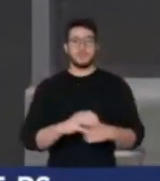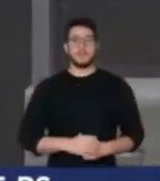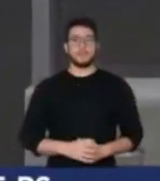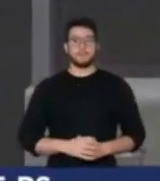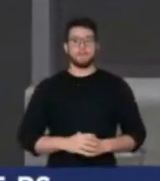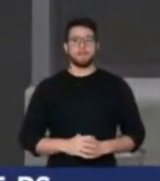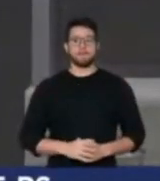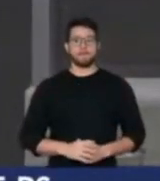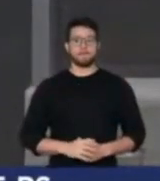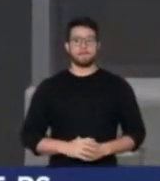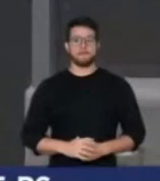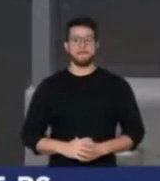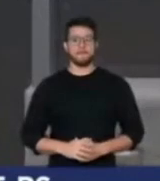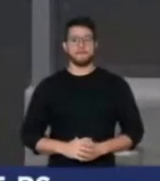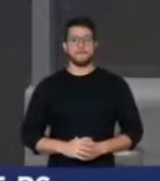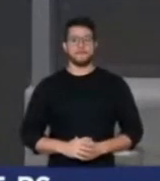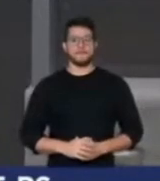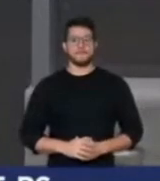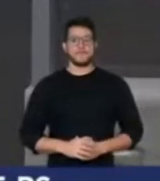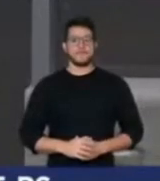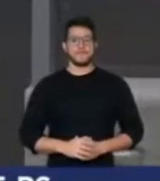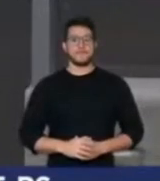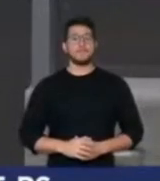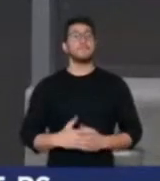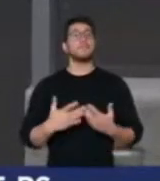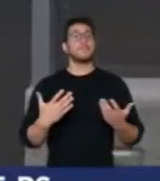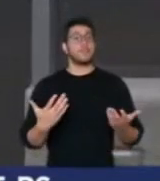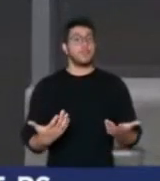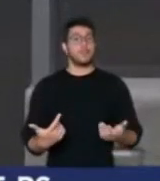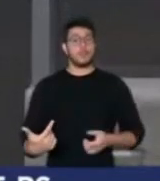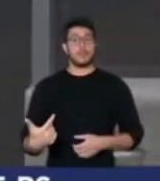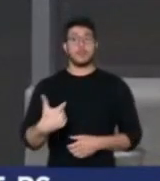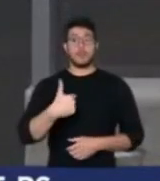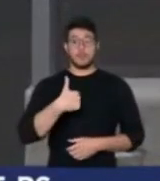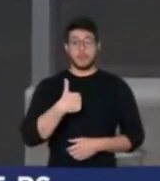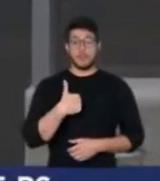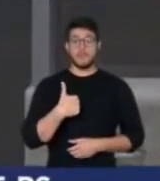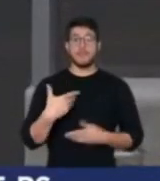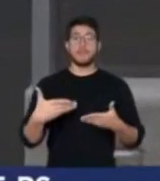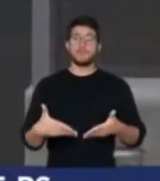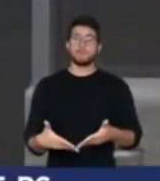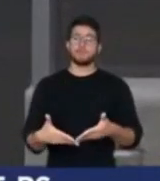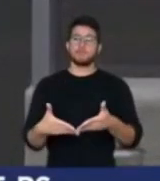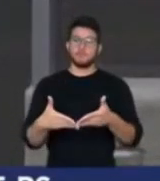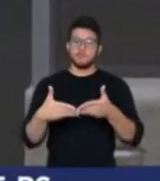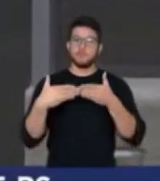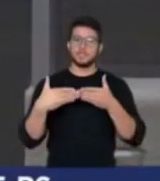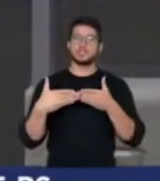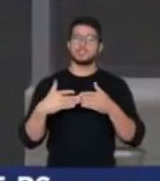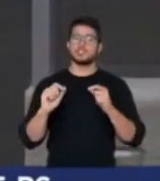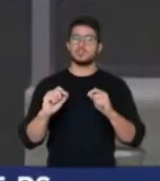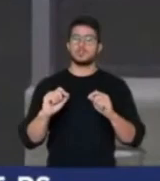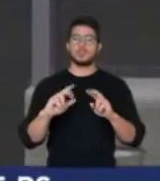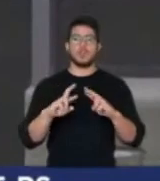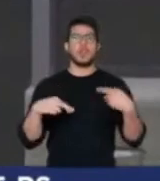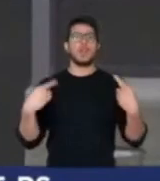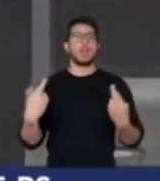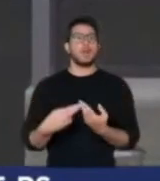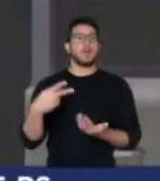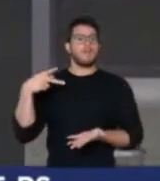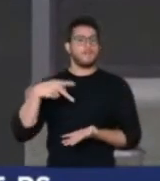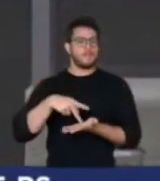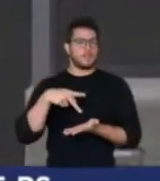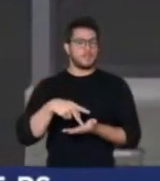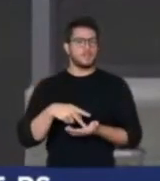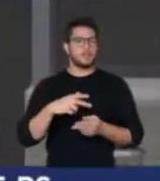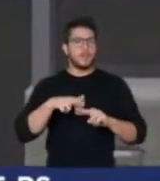Damus é o meu advogado e nós vamos requerer exceção da verdade, eu quero ter acesso às delações, eu quero ter acesso ao